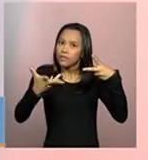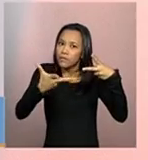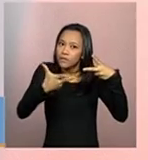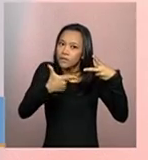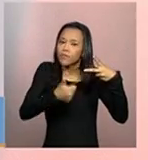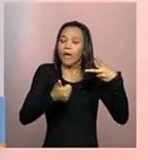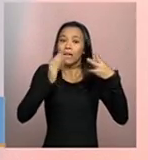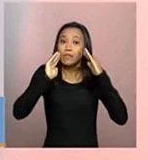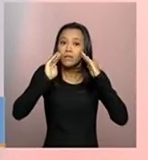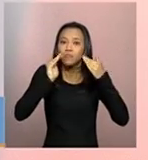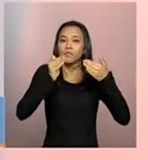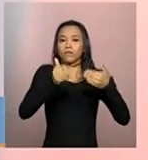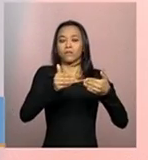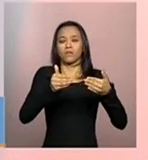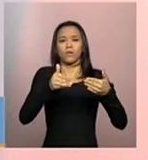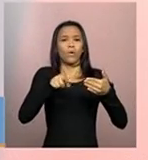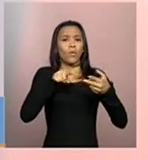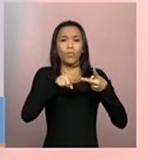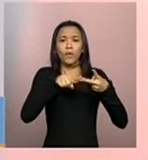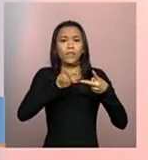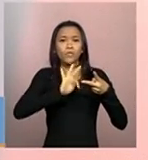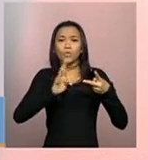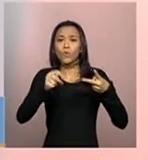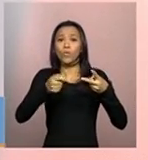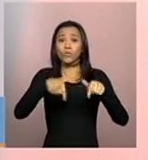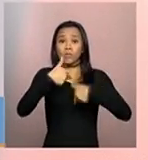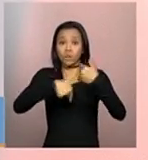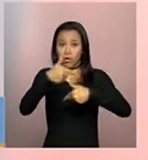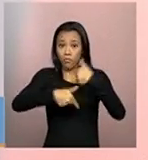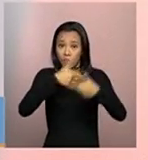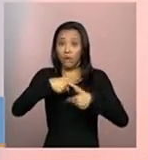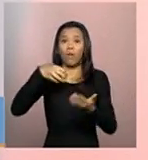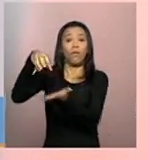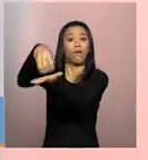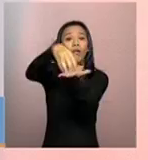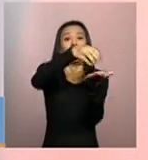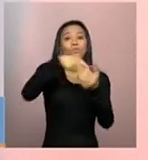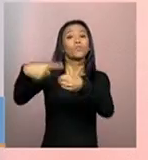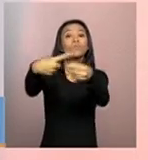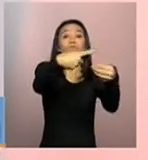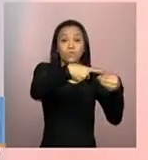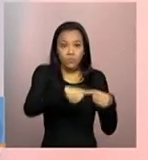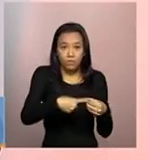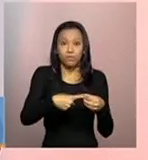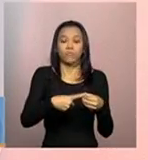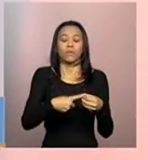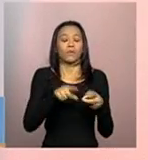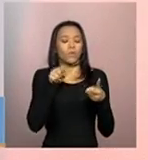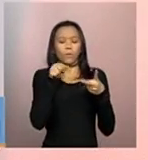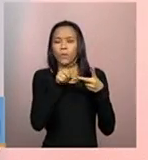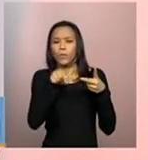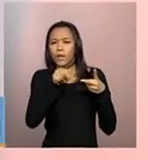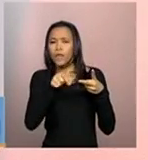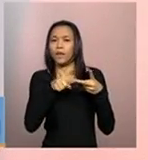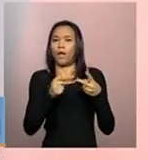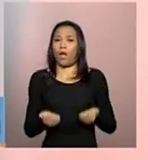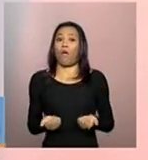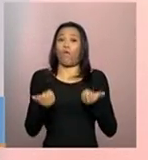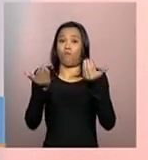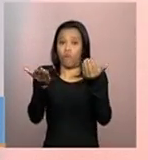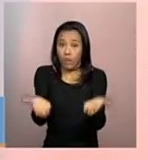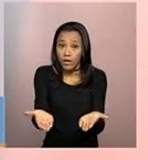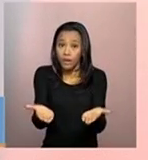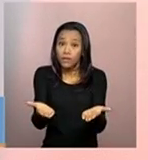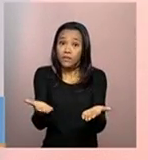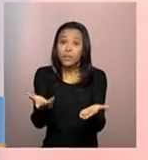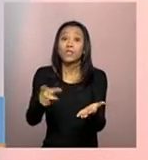está relacionada com todas as ofertas existentes no município. Então, ela trata da relação entre a oferta e o tipo